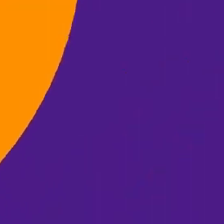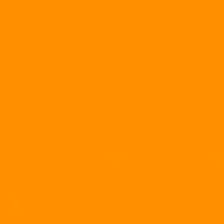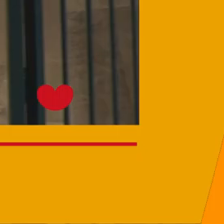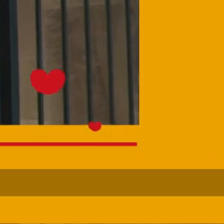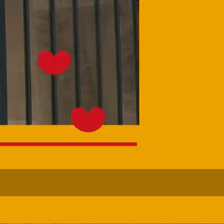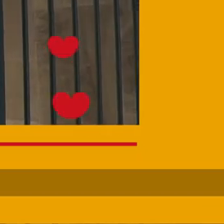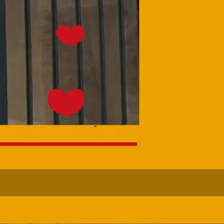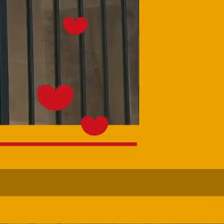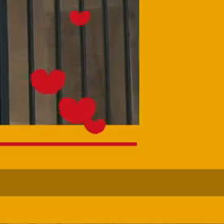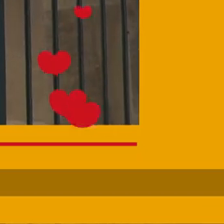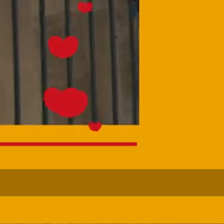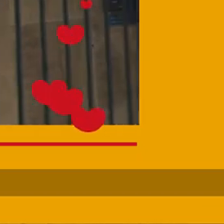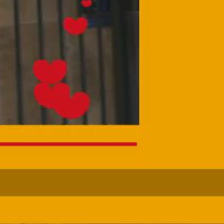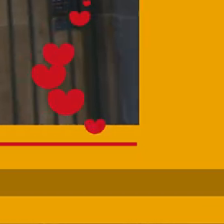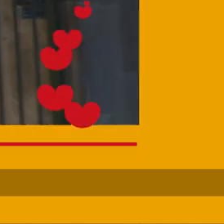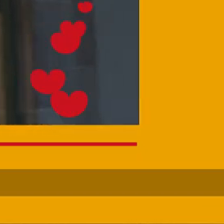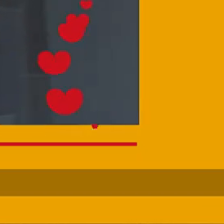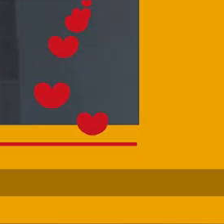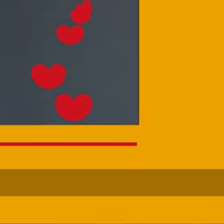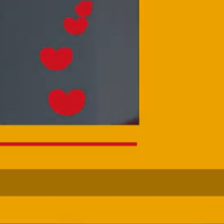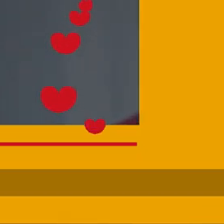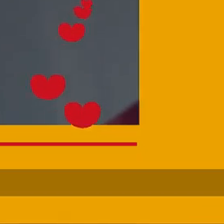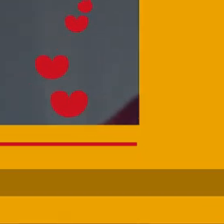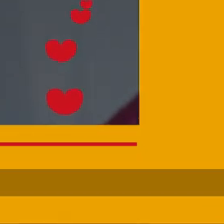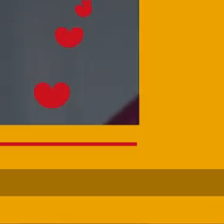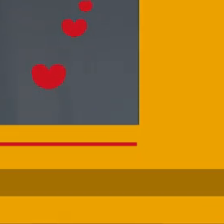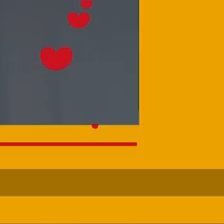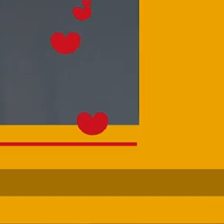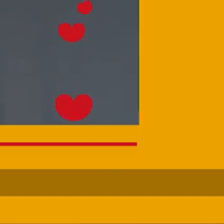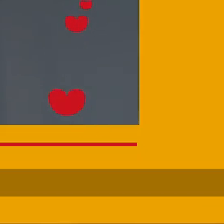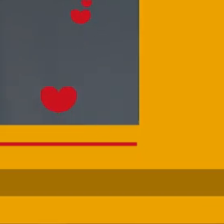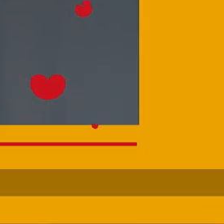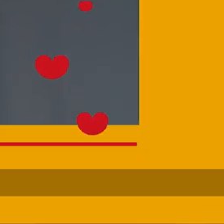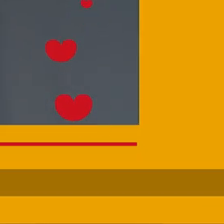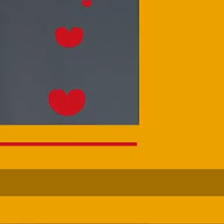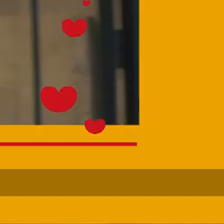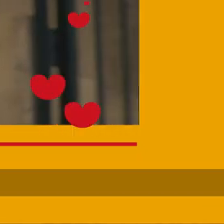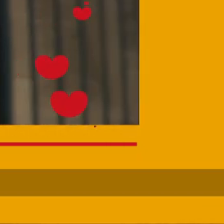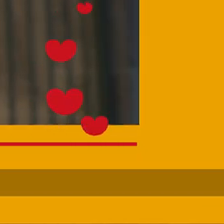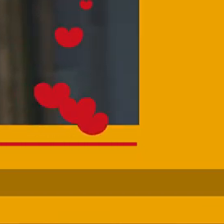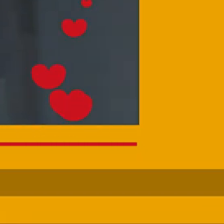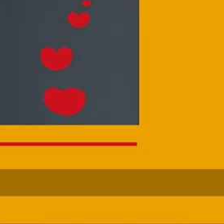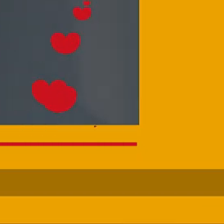Manu! Está animada? Estou animada. Ah! Que amassara! Entra! Tchau, Obrigado.